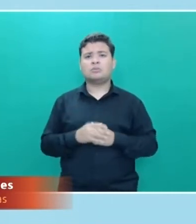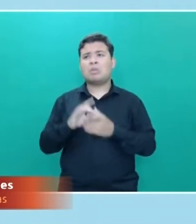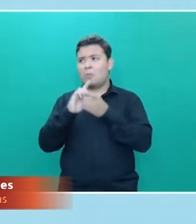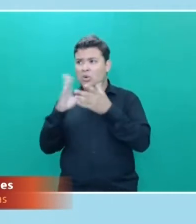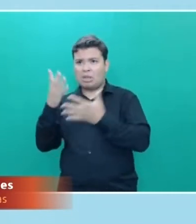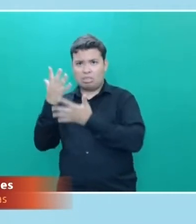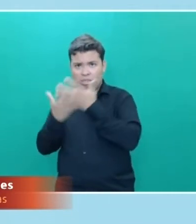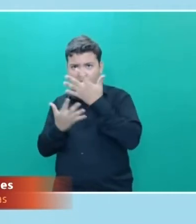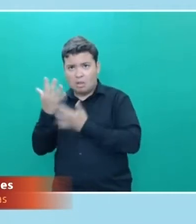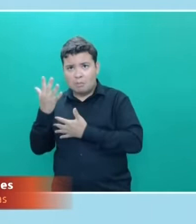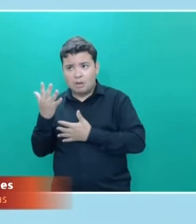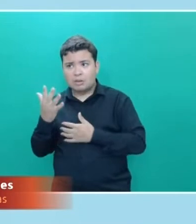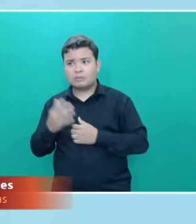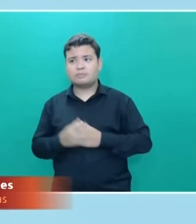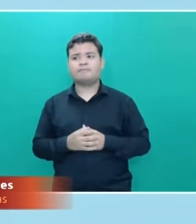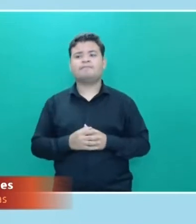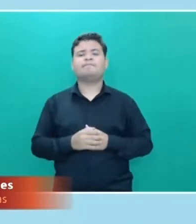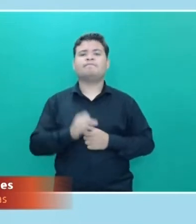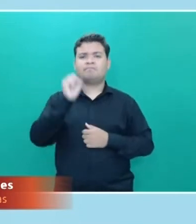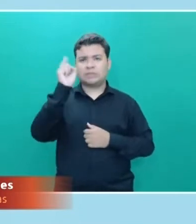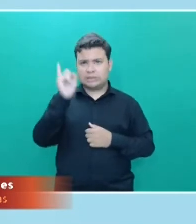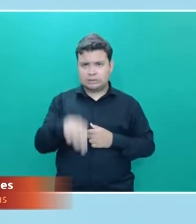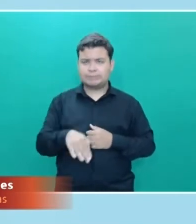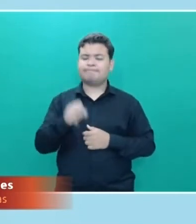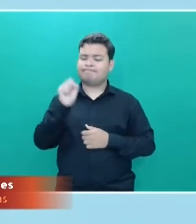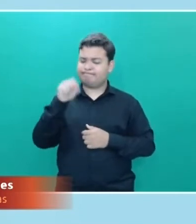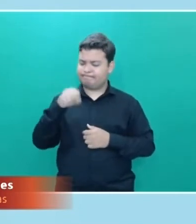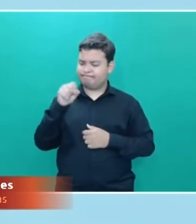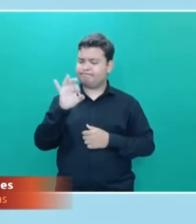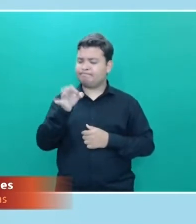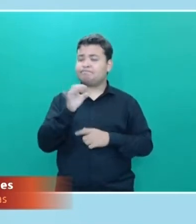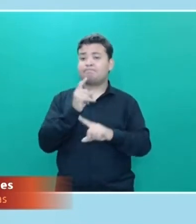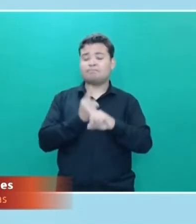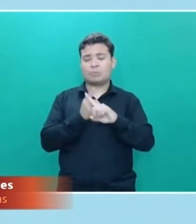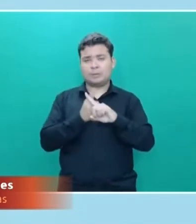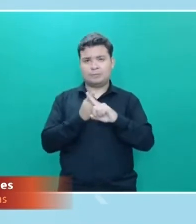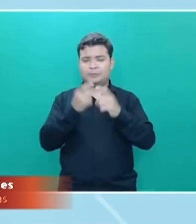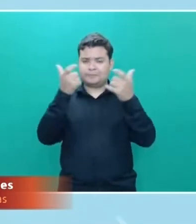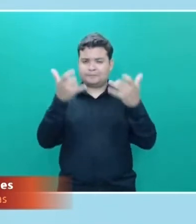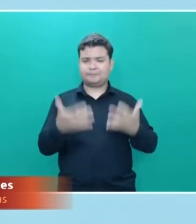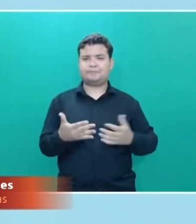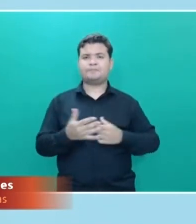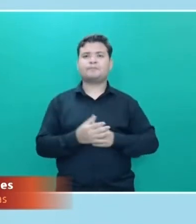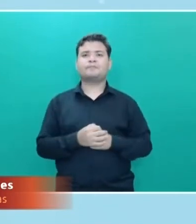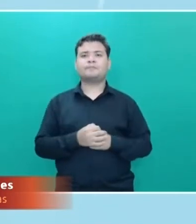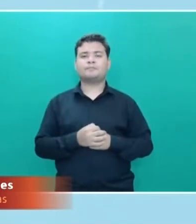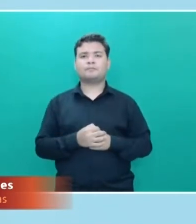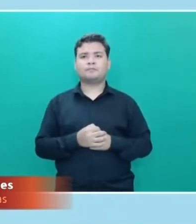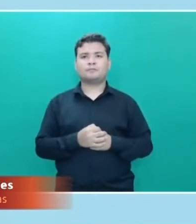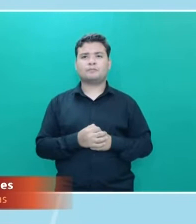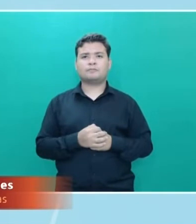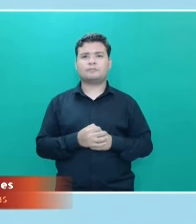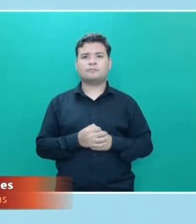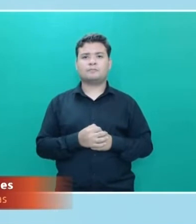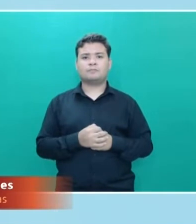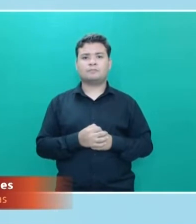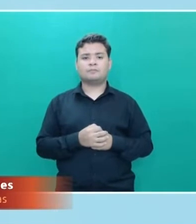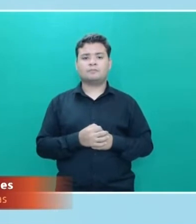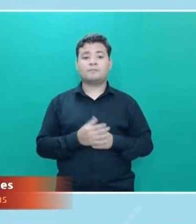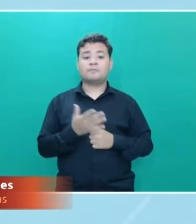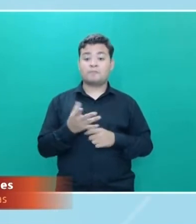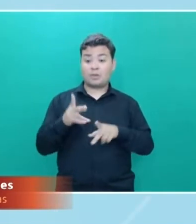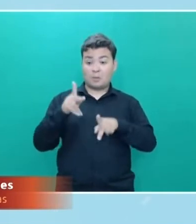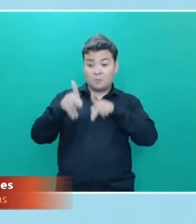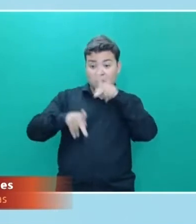Sim, com certeza fere. Por quê? Veja bem, o nosso povo, Camila, ainda não